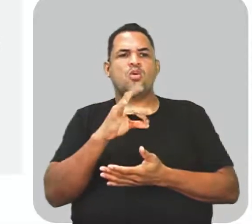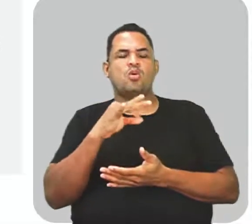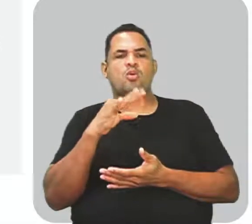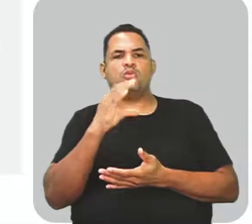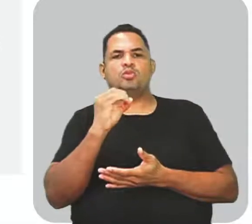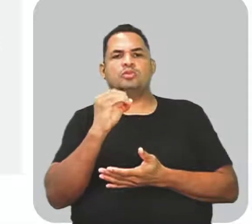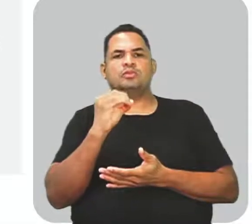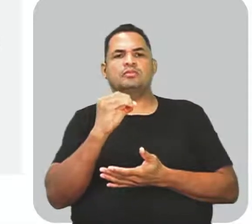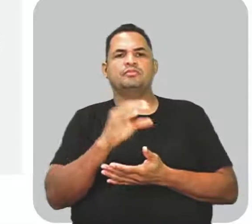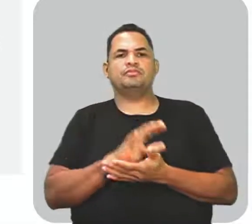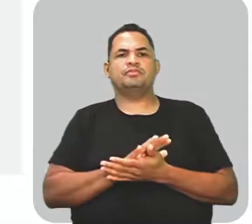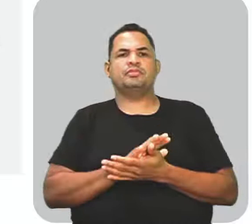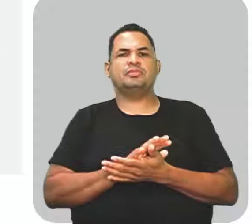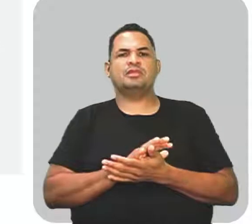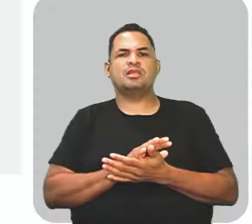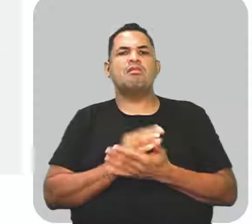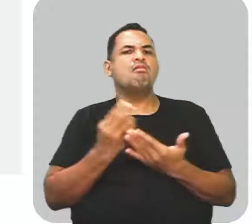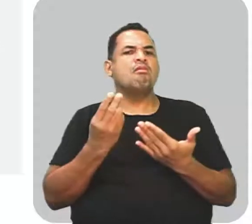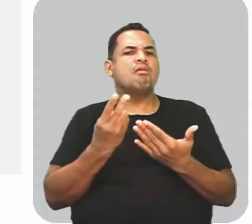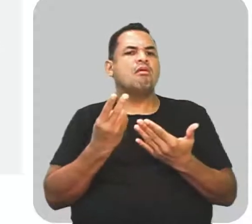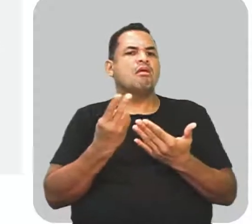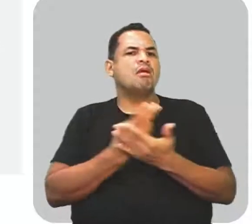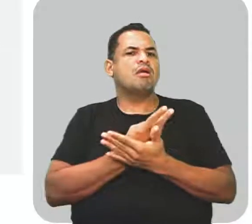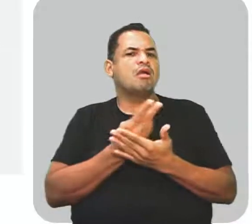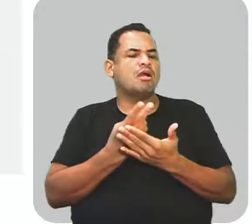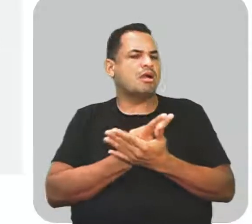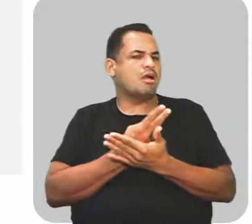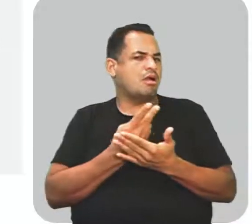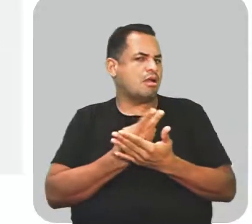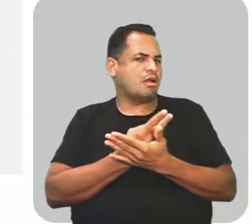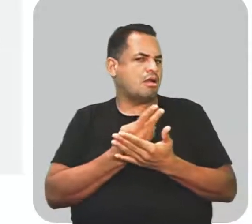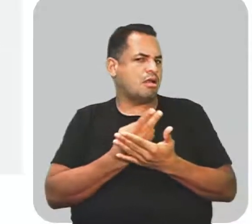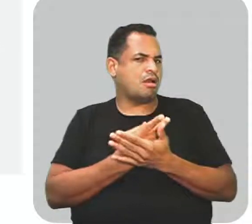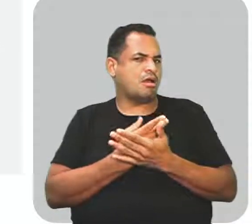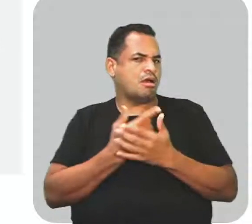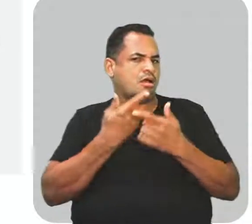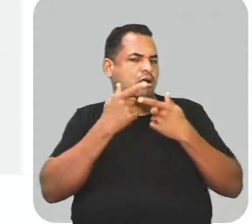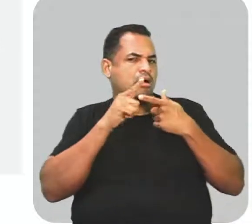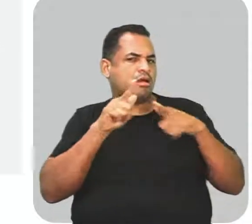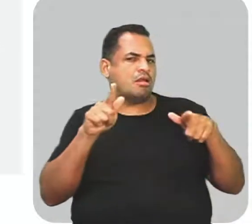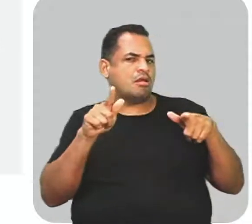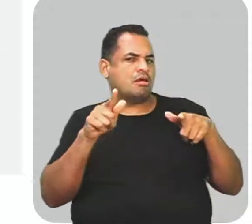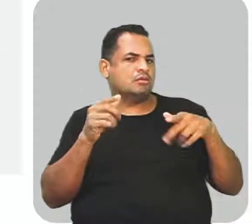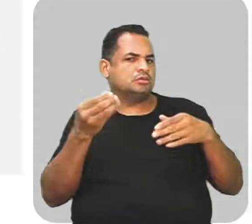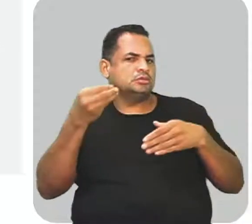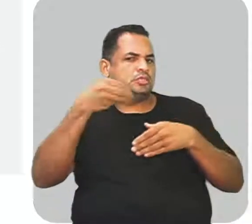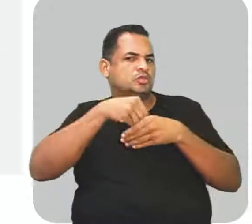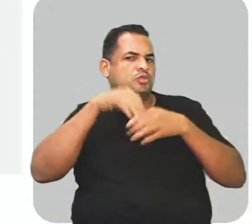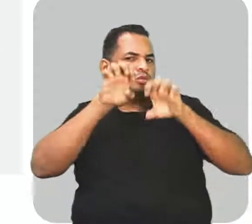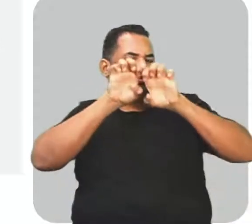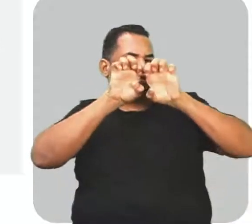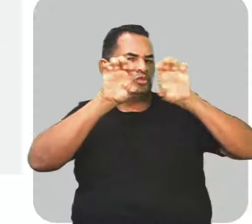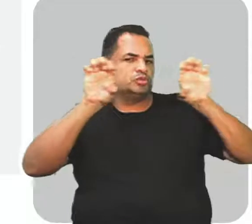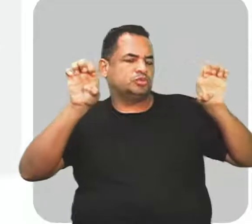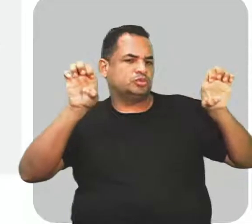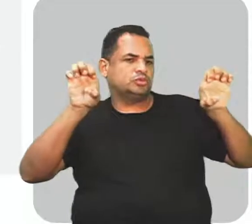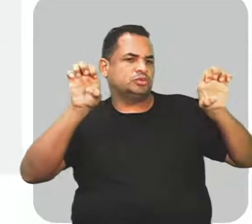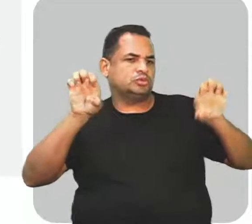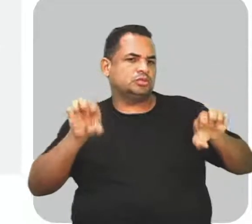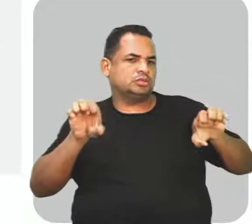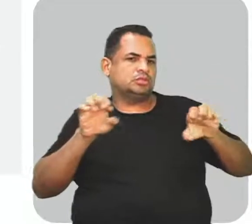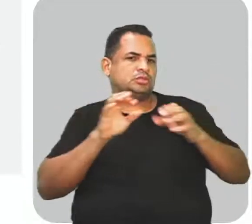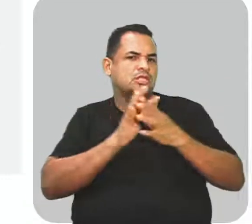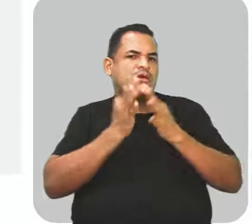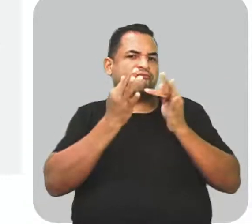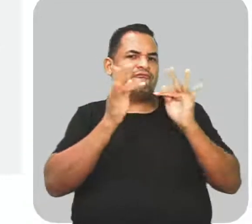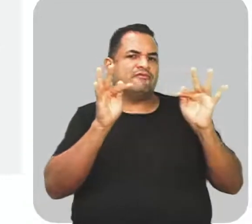Anacoluto é a irregularidade gramatical na estrutura de uma frase. Um termo solto